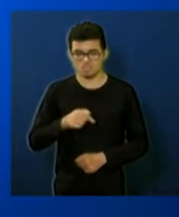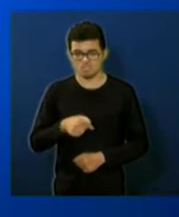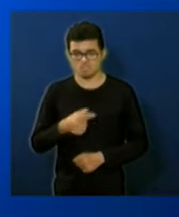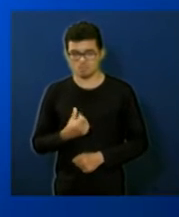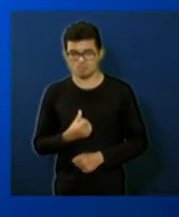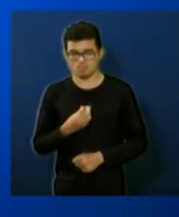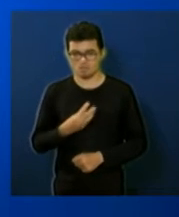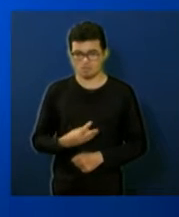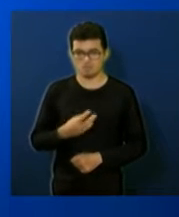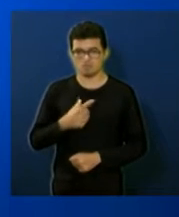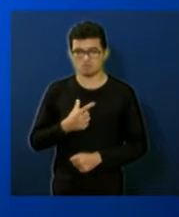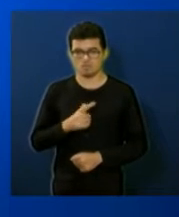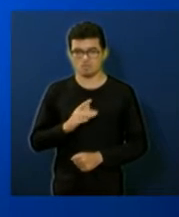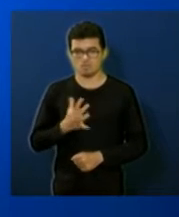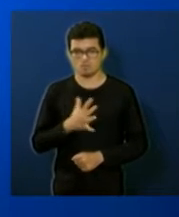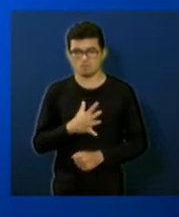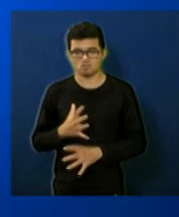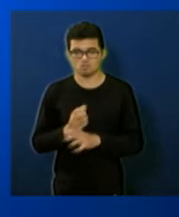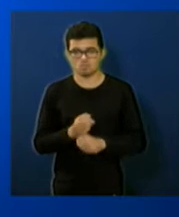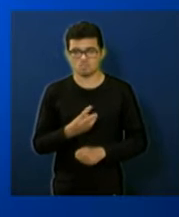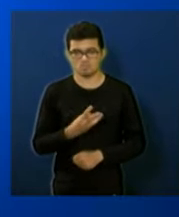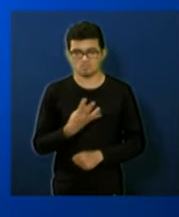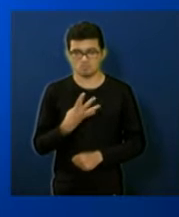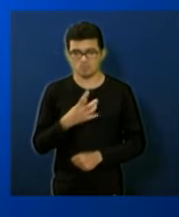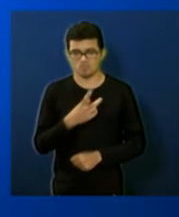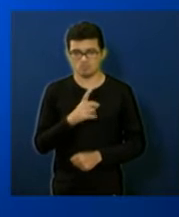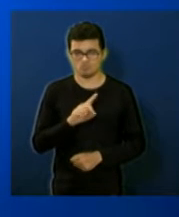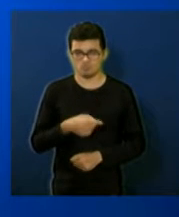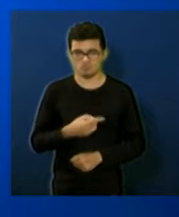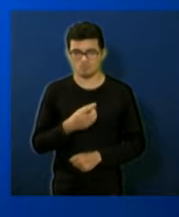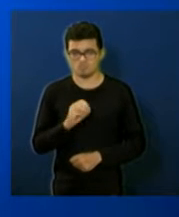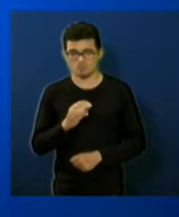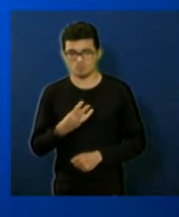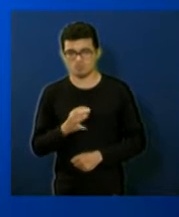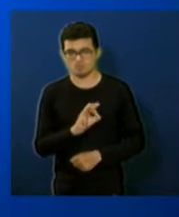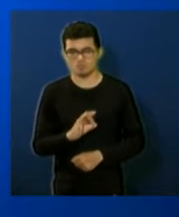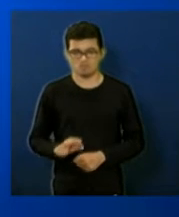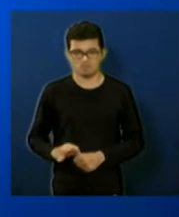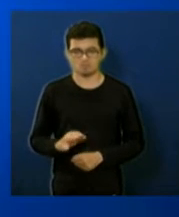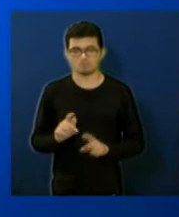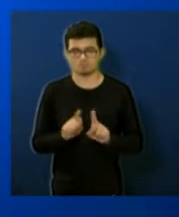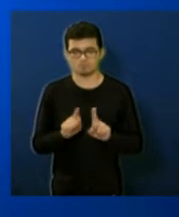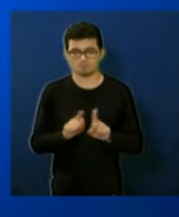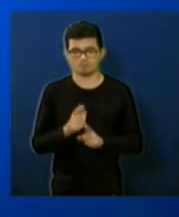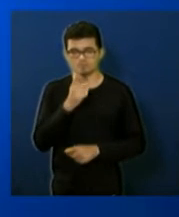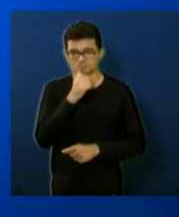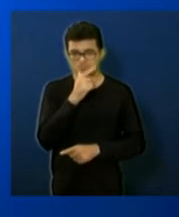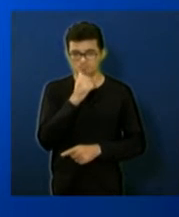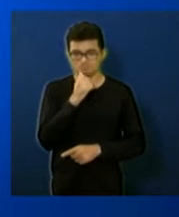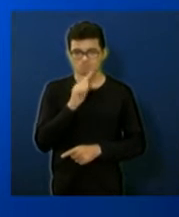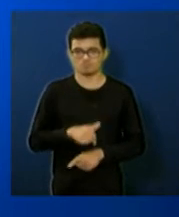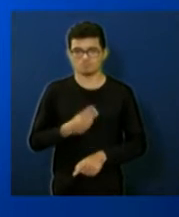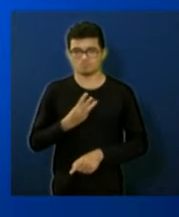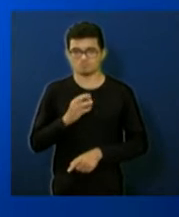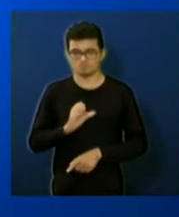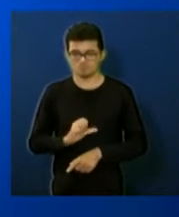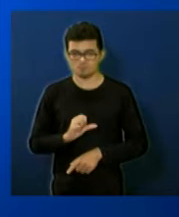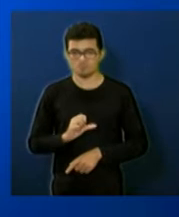que representa 34,03% da nossa arrecadação serviços de água 39